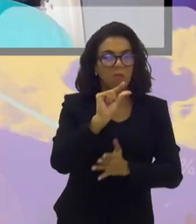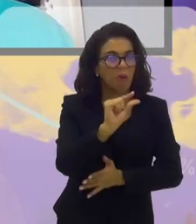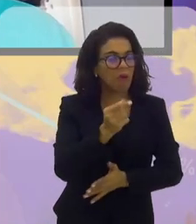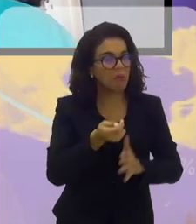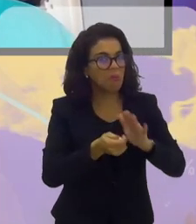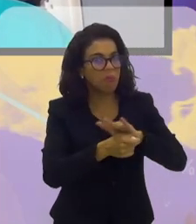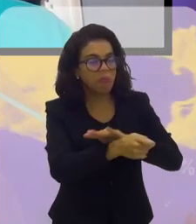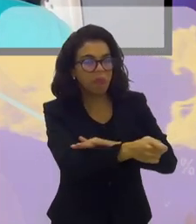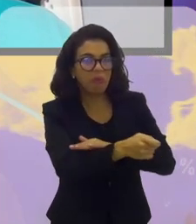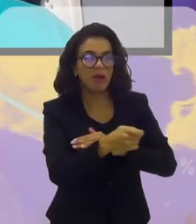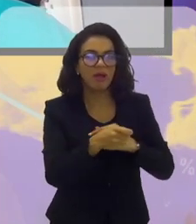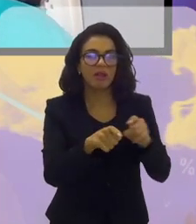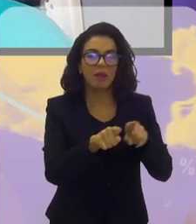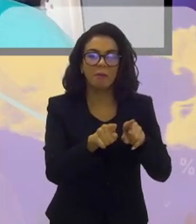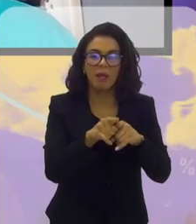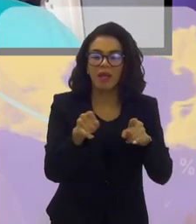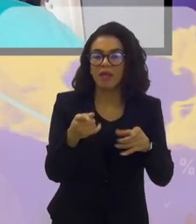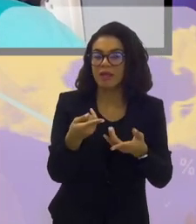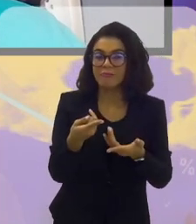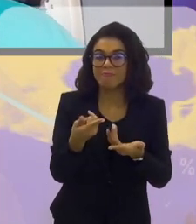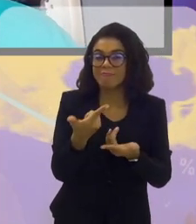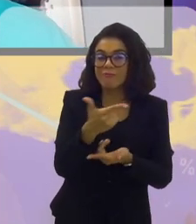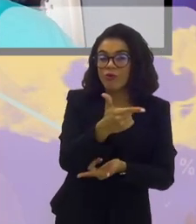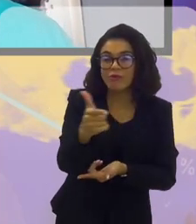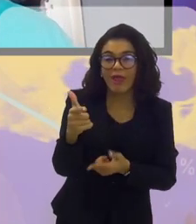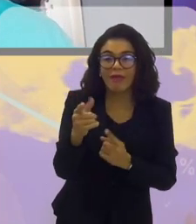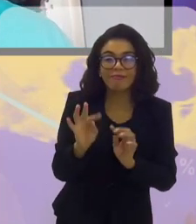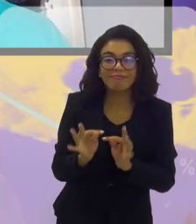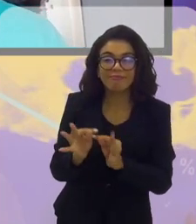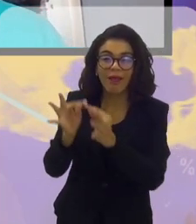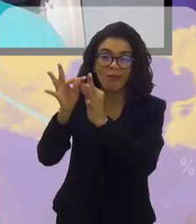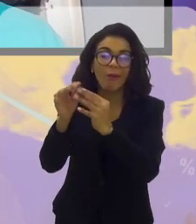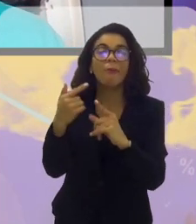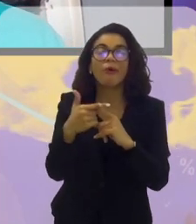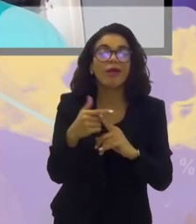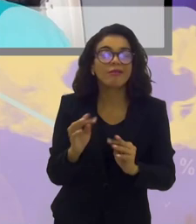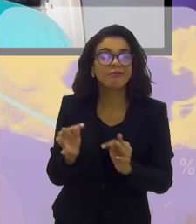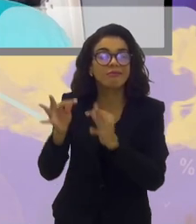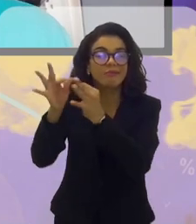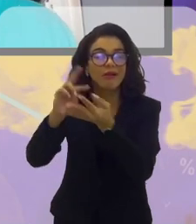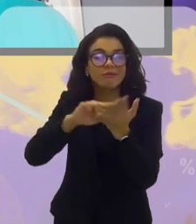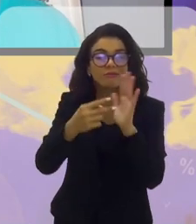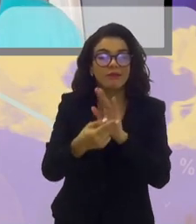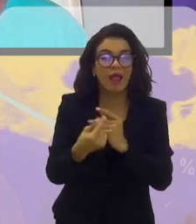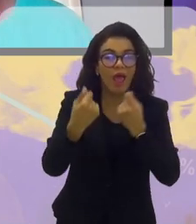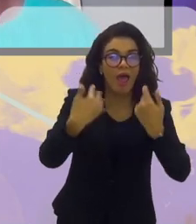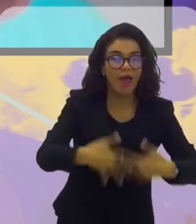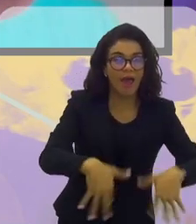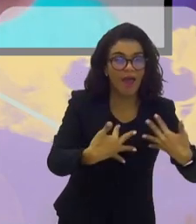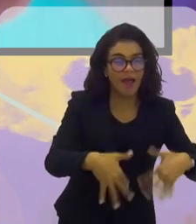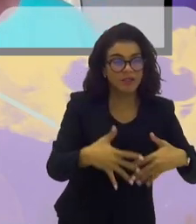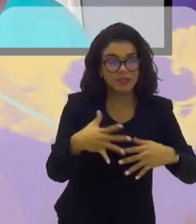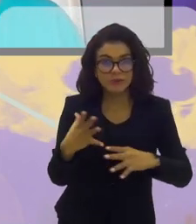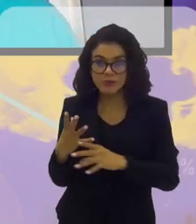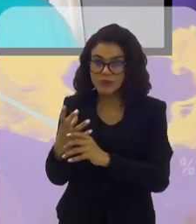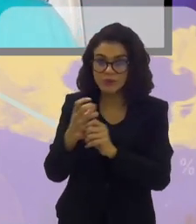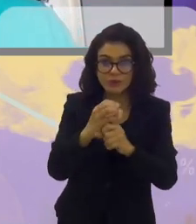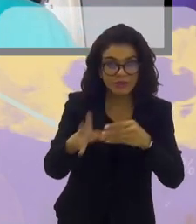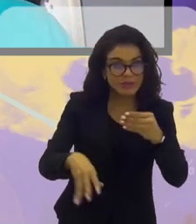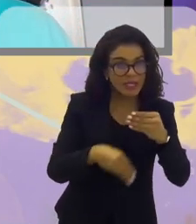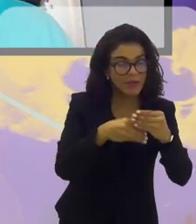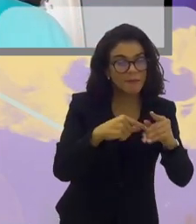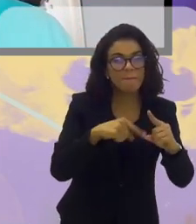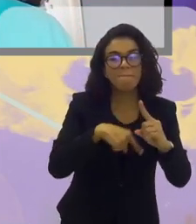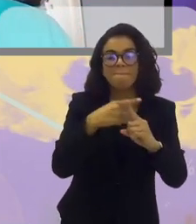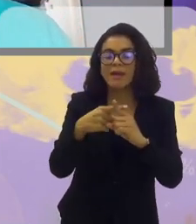com muito pouca ingresso de tecnologia, porque isso são coisas caras. Somando e juntando a isso